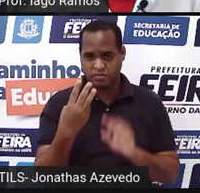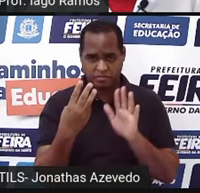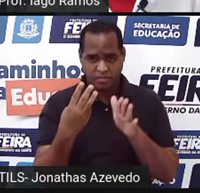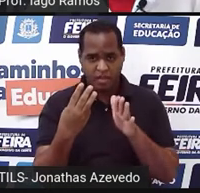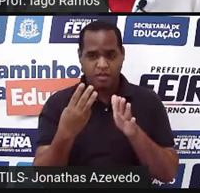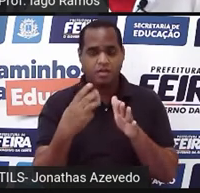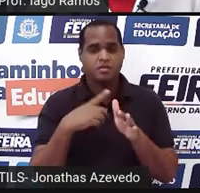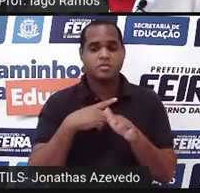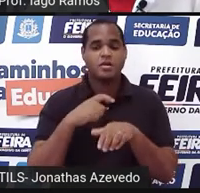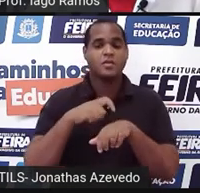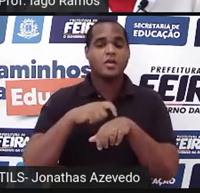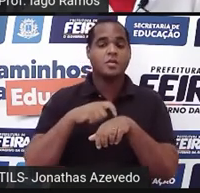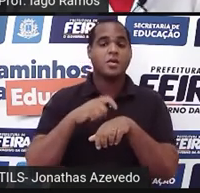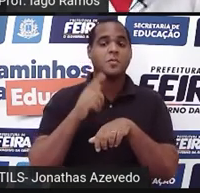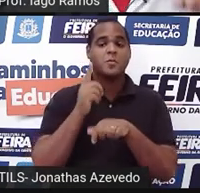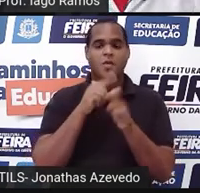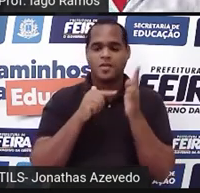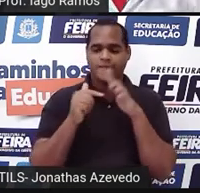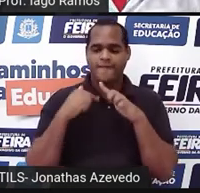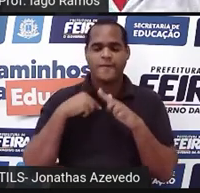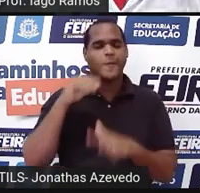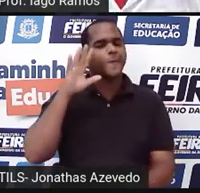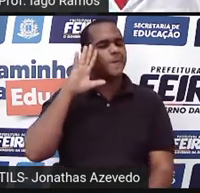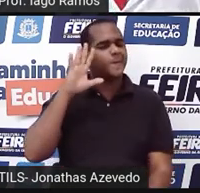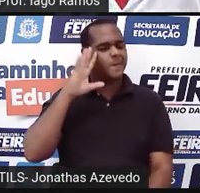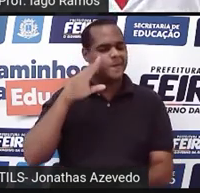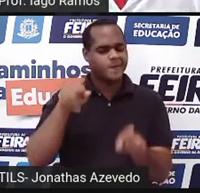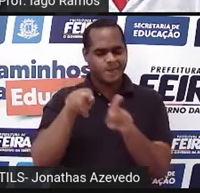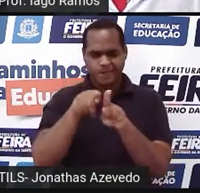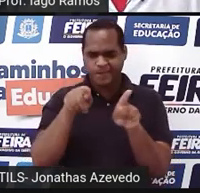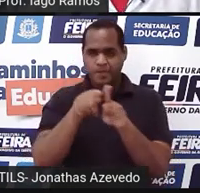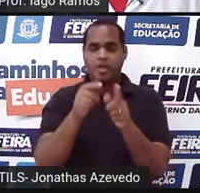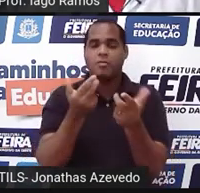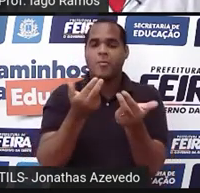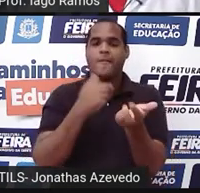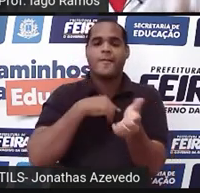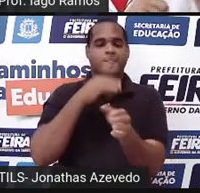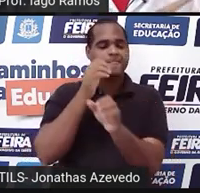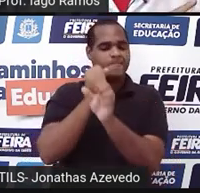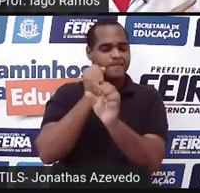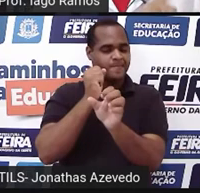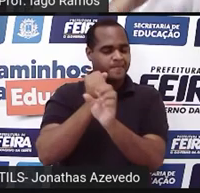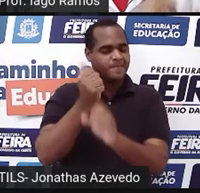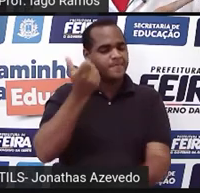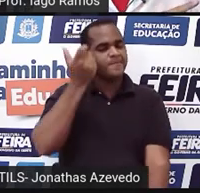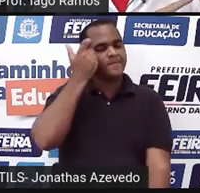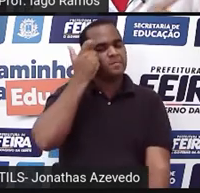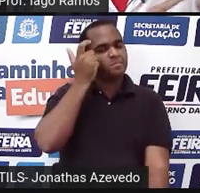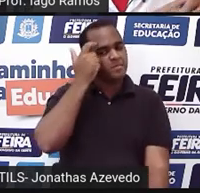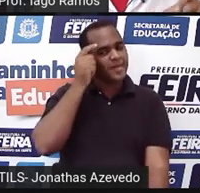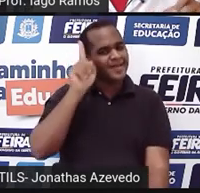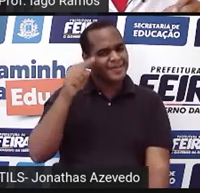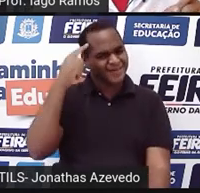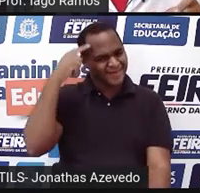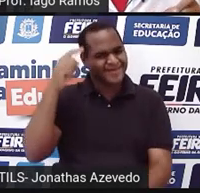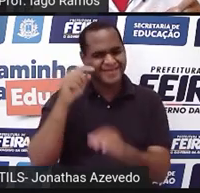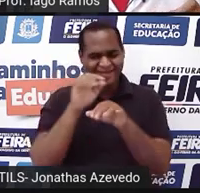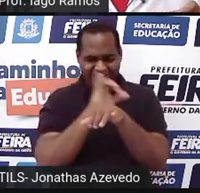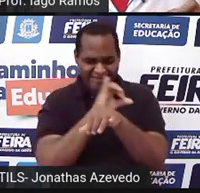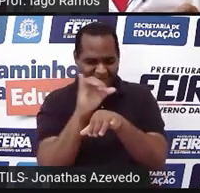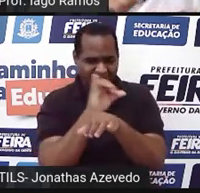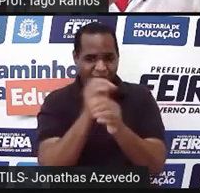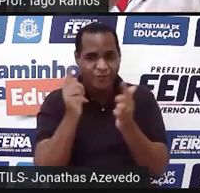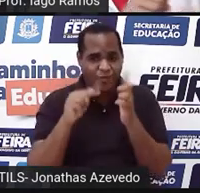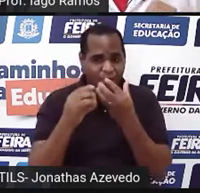Enquanto o tempo estava contando ali, eu também já estava fazendo aqui o meu cálculo mental com aquela maneira de fazer,